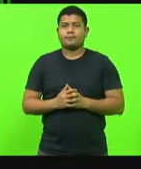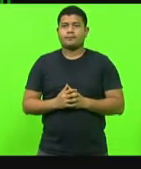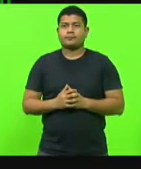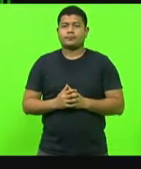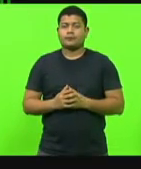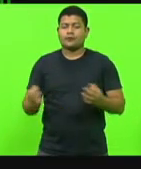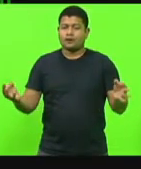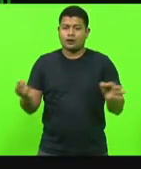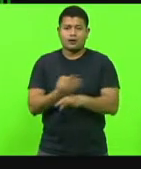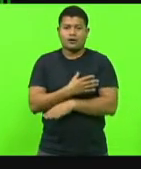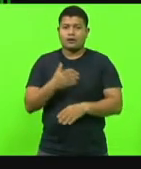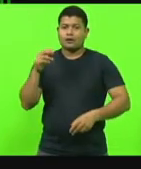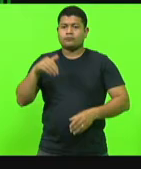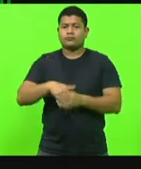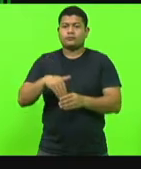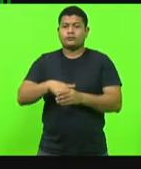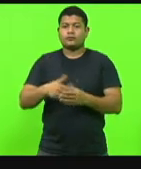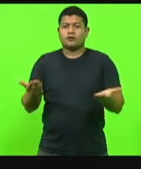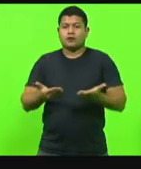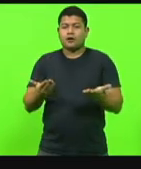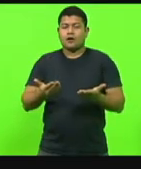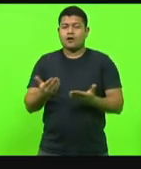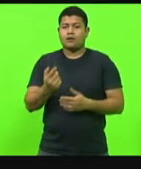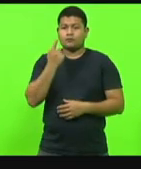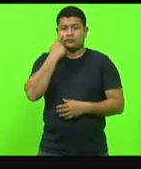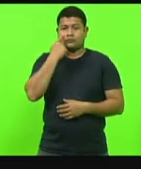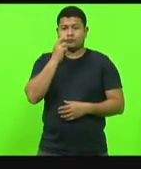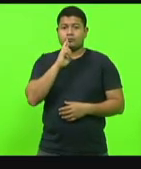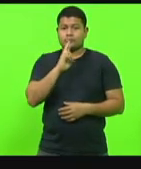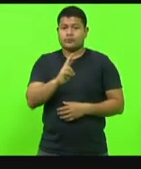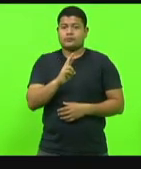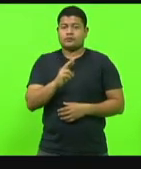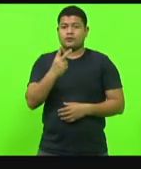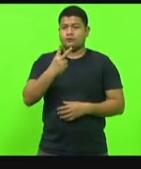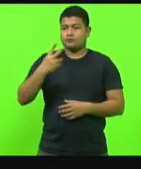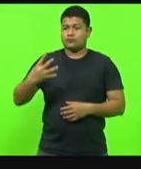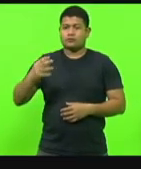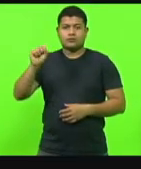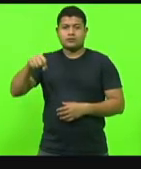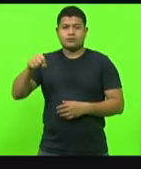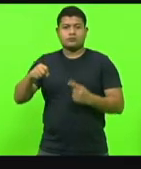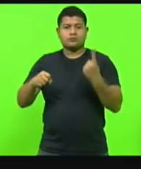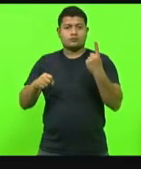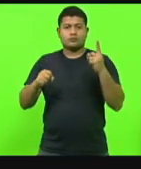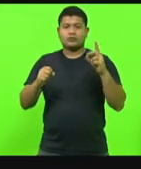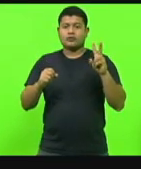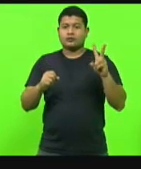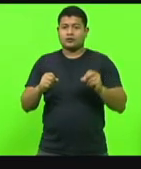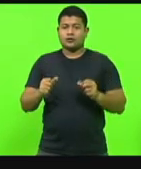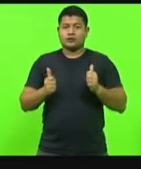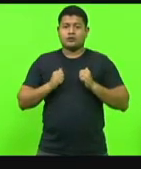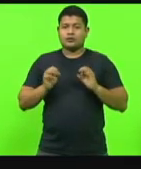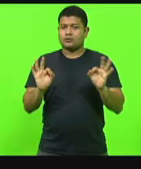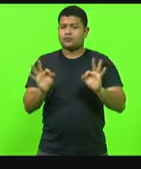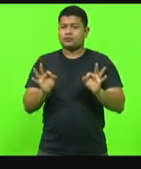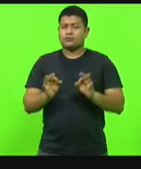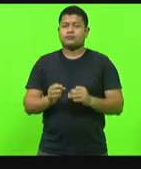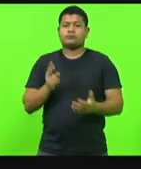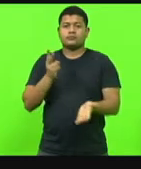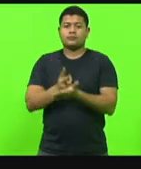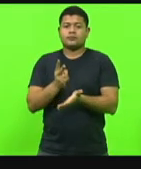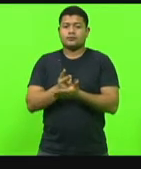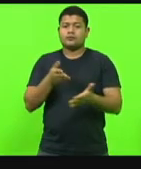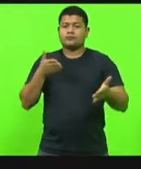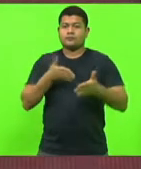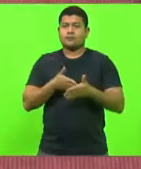Cerrada a votação, colho o resultado. 24 votos sim, um voto não, nenhuma abstenção, está mantido o